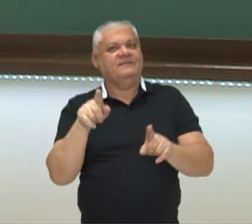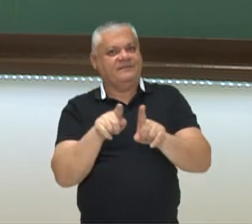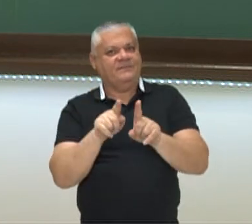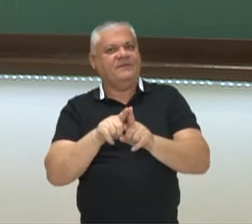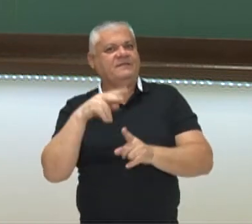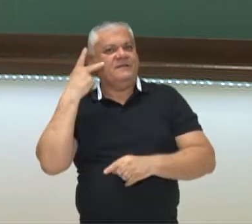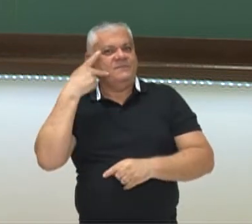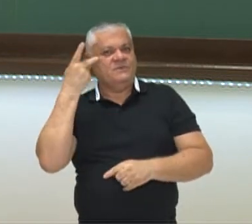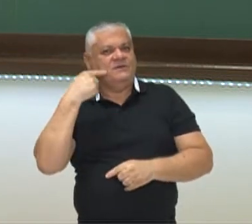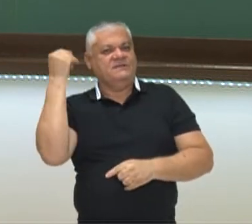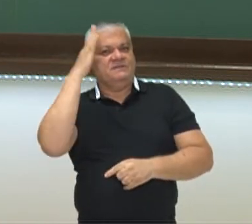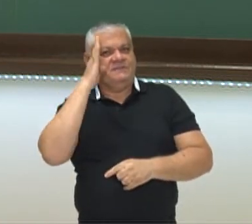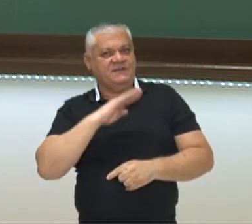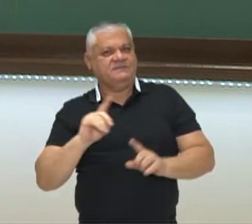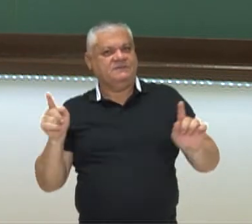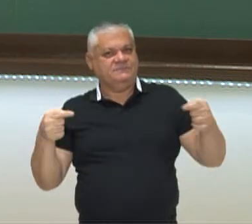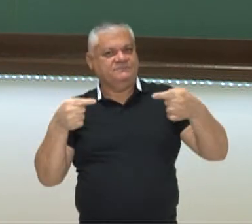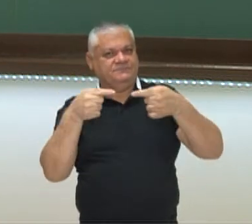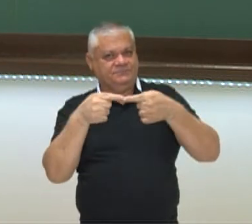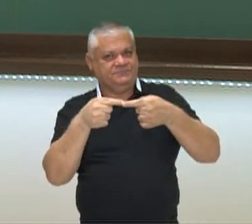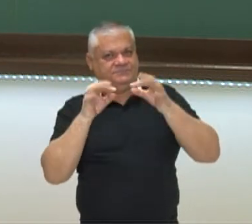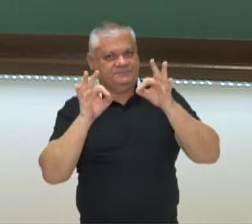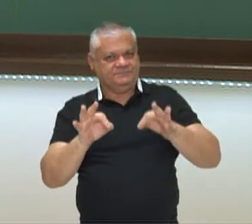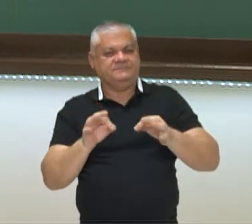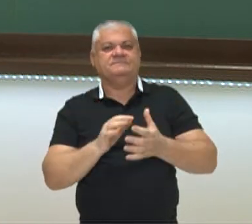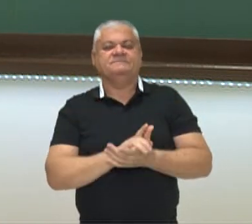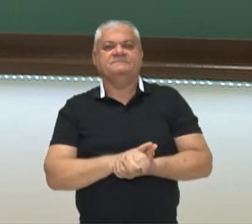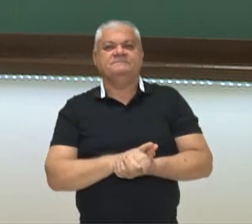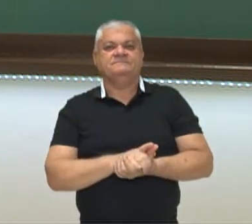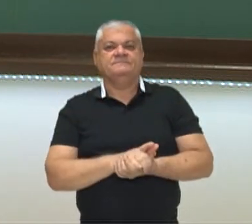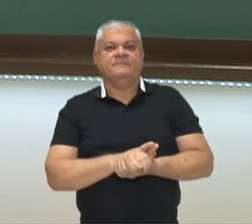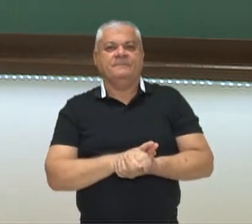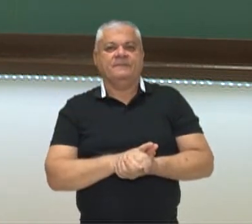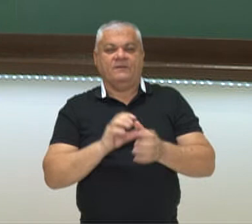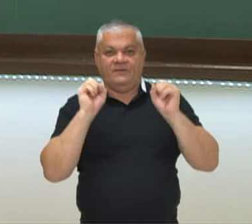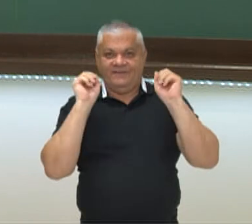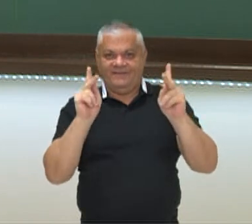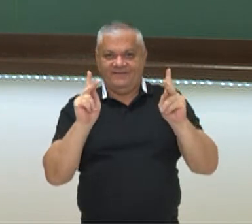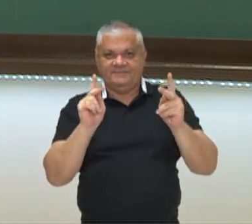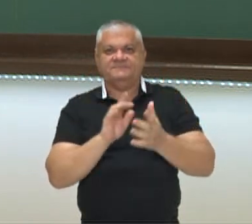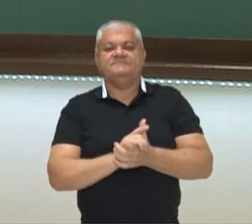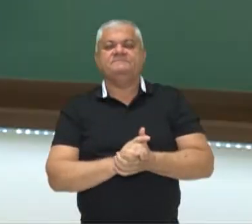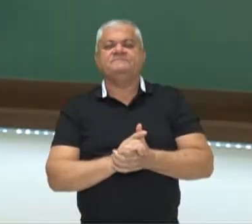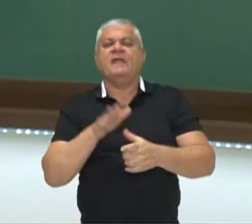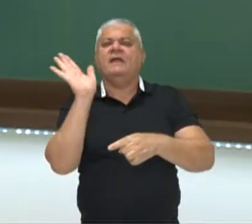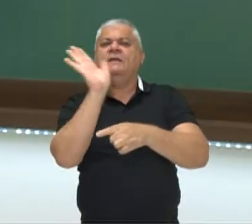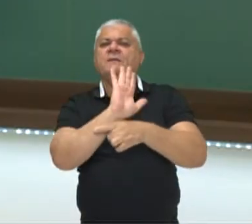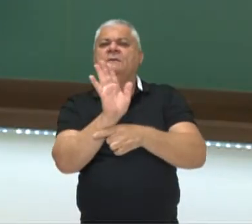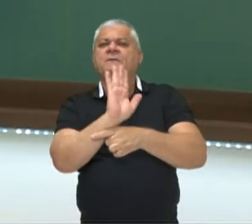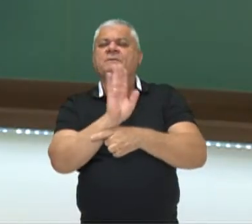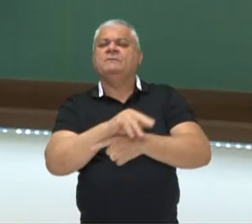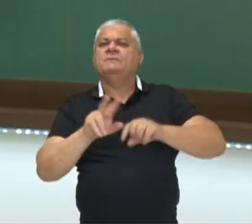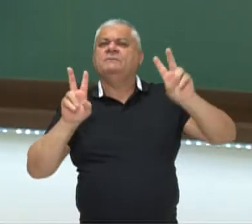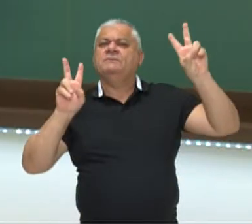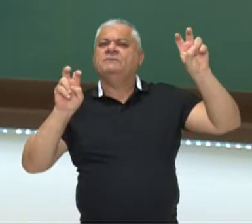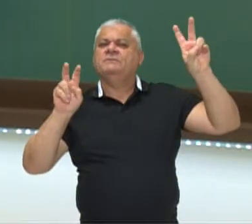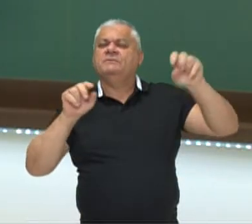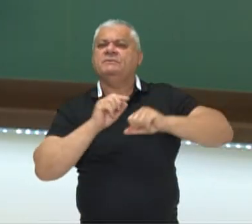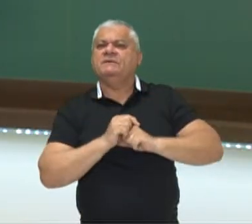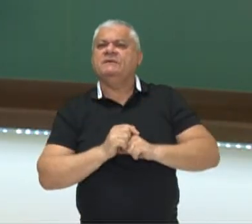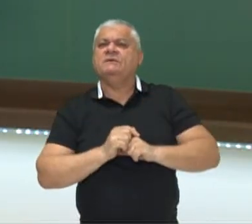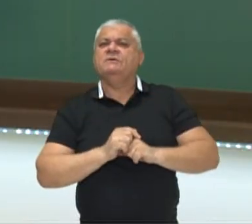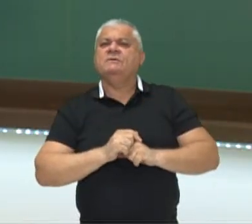brasileira relacionada à Colônia e ao Império. Bacana? Nesse vídeo, nós falamos